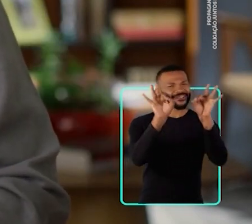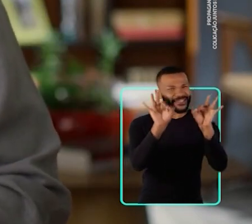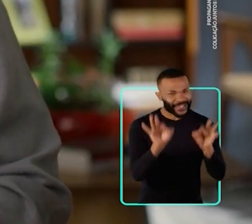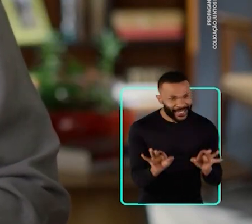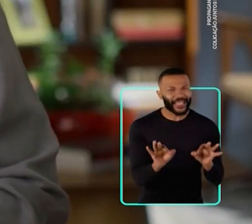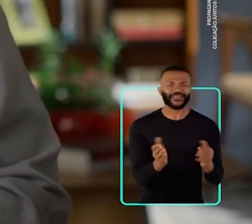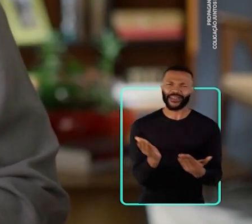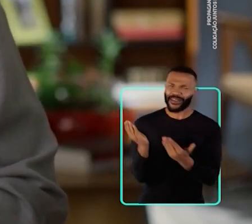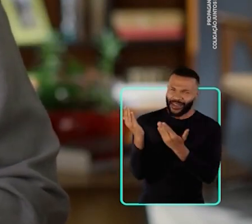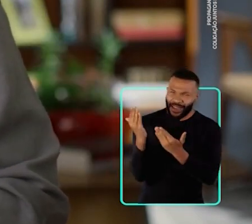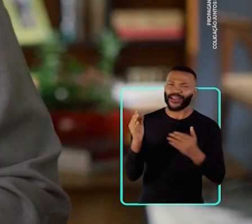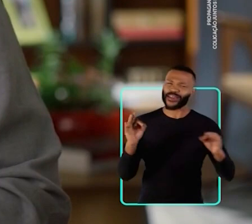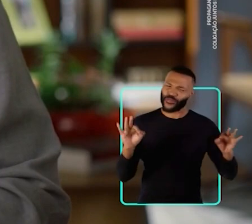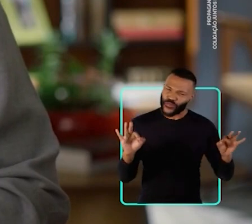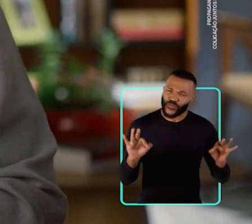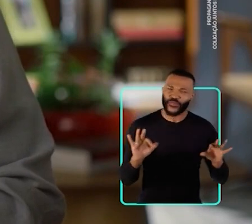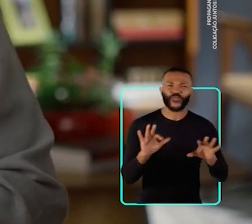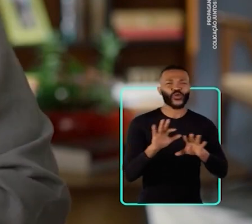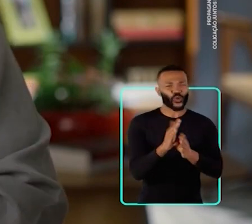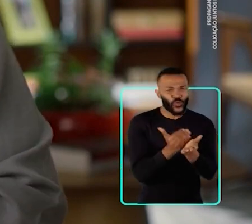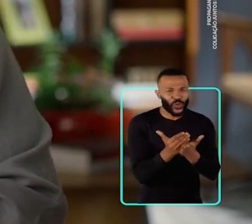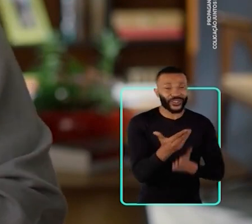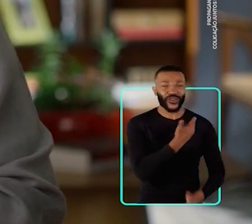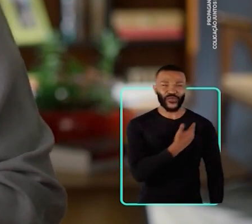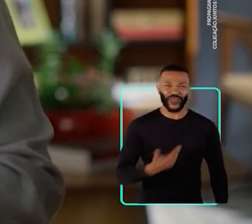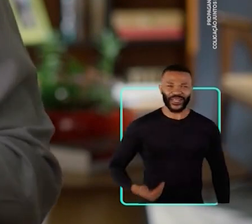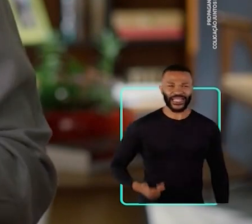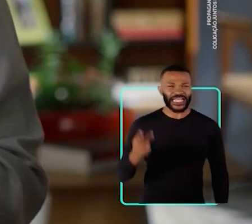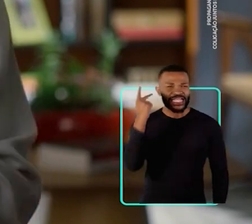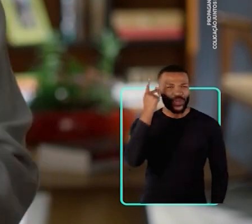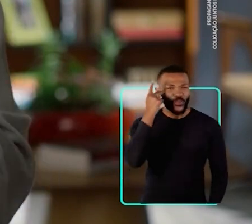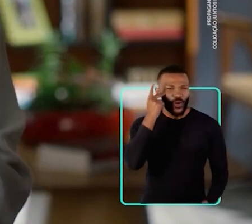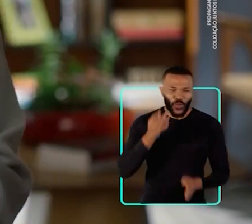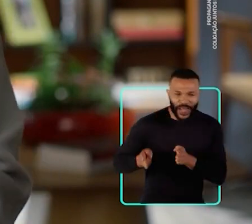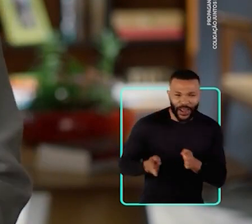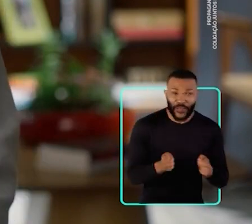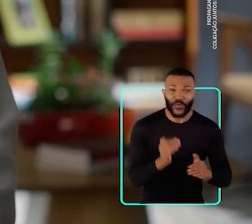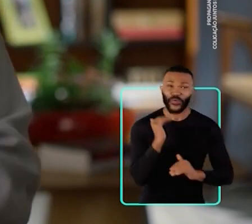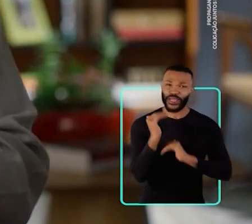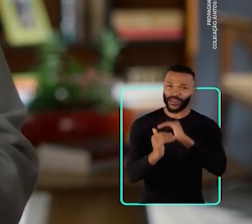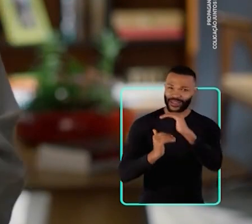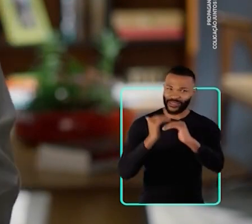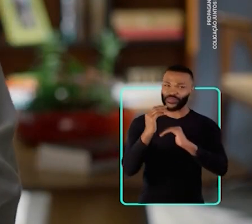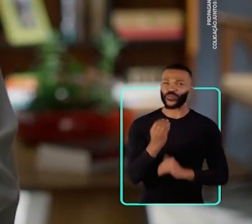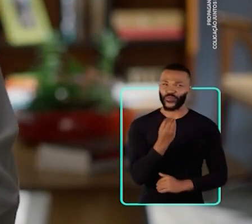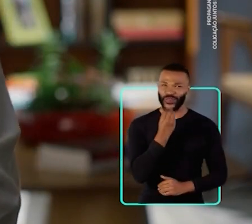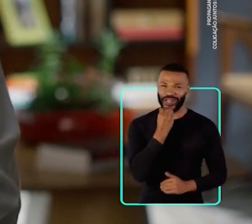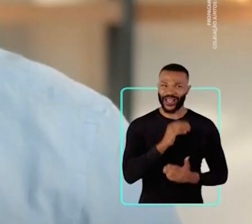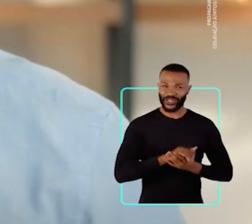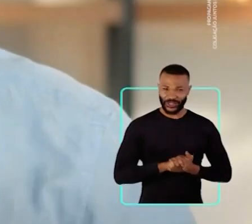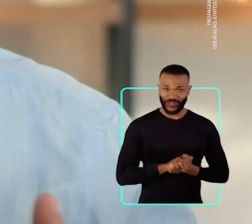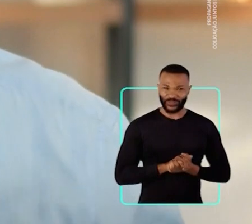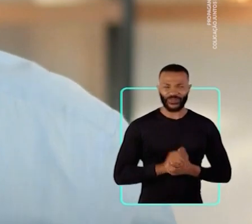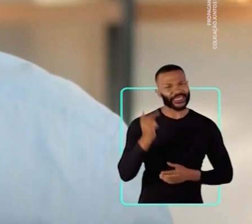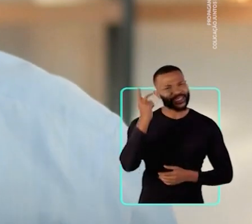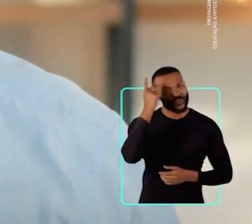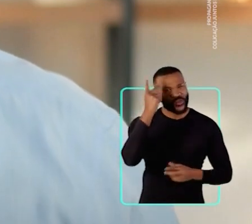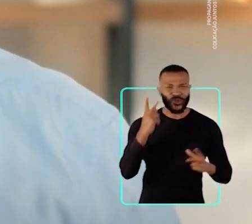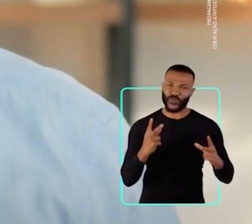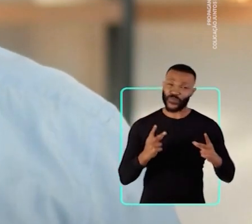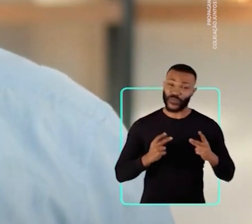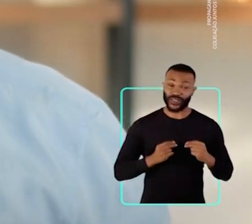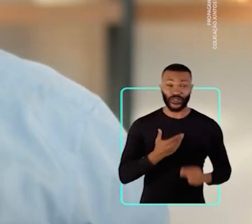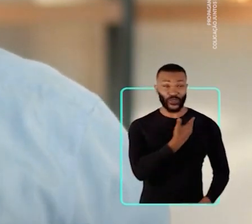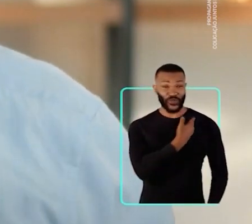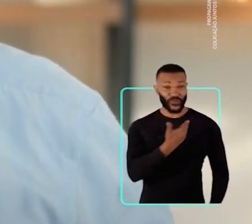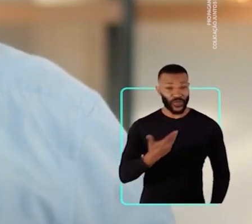que está mais do que pronto para governar São Paulo num caminho de crescimento e de oportunidade. São Paulo merece o